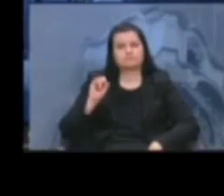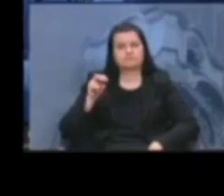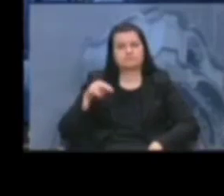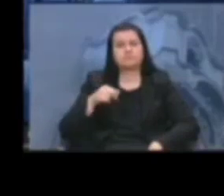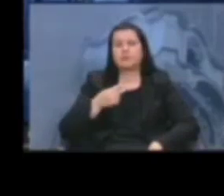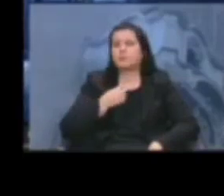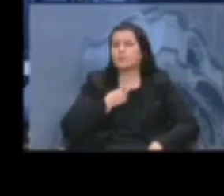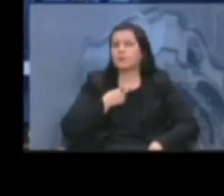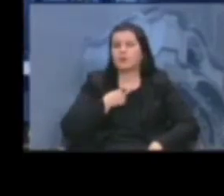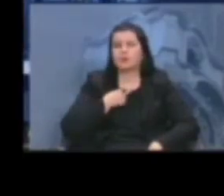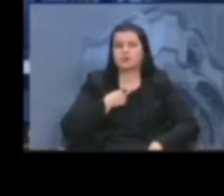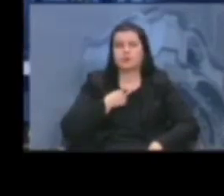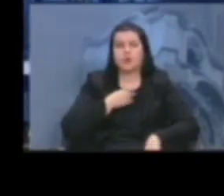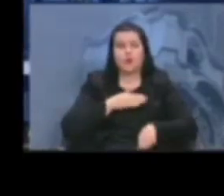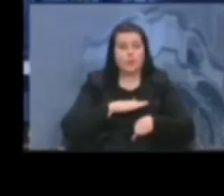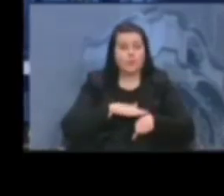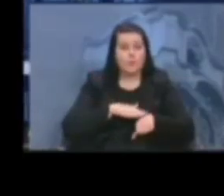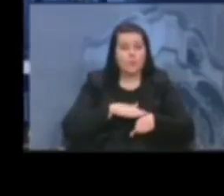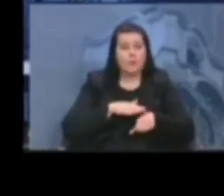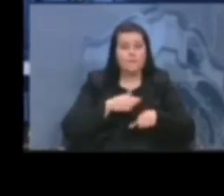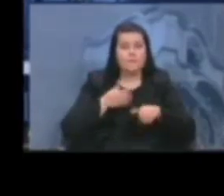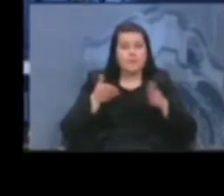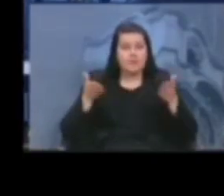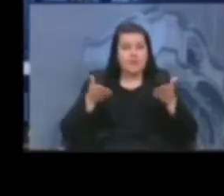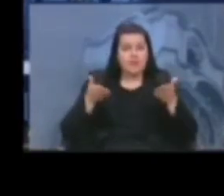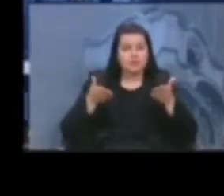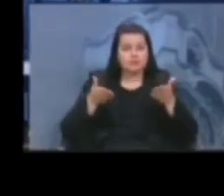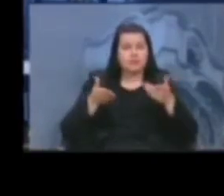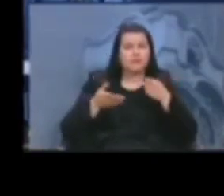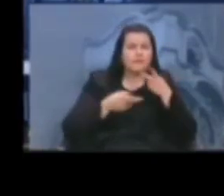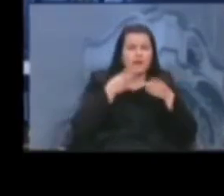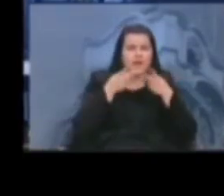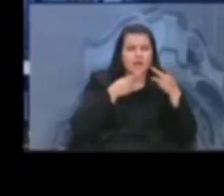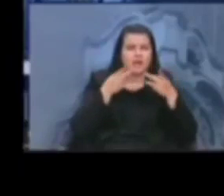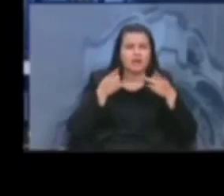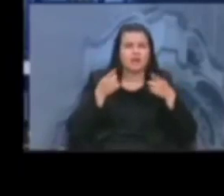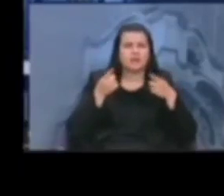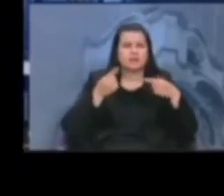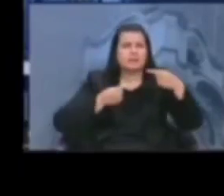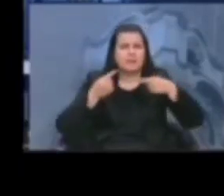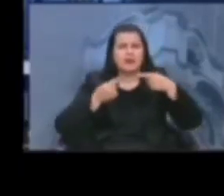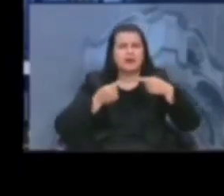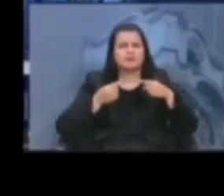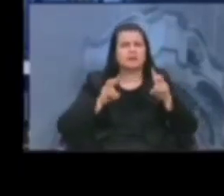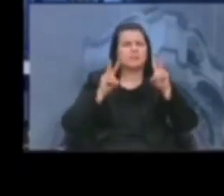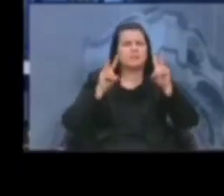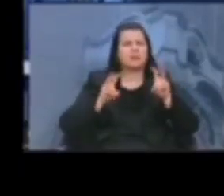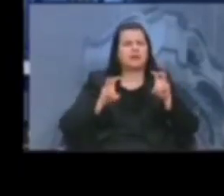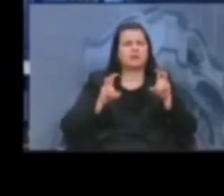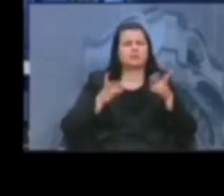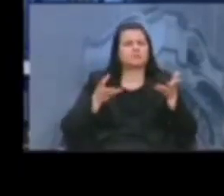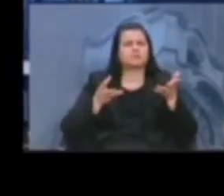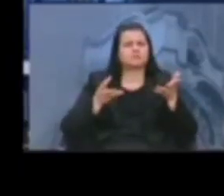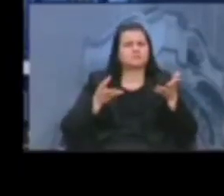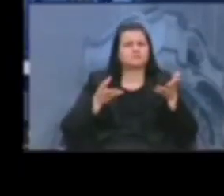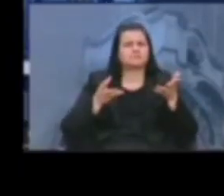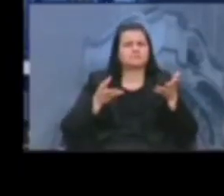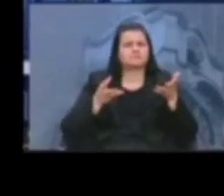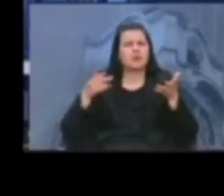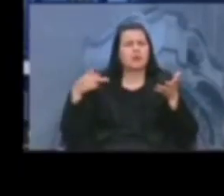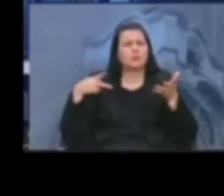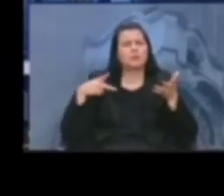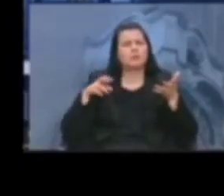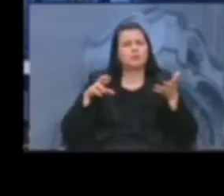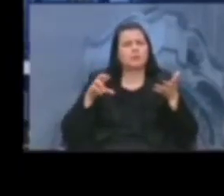esse momento para ficar falando e debatendo uma pauta tão relevante quanto a ProSempa